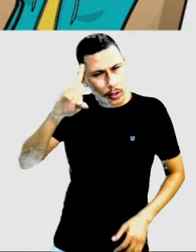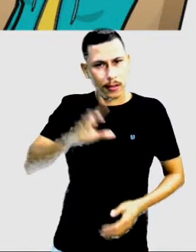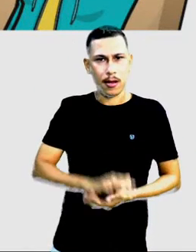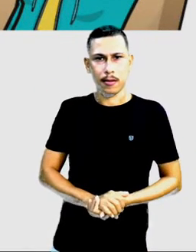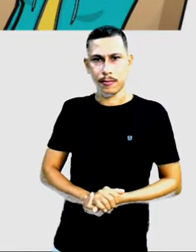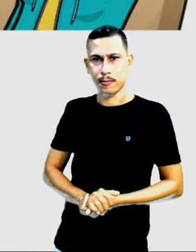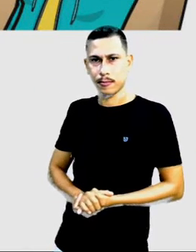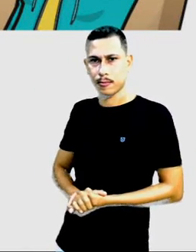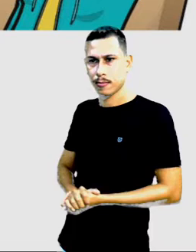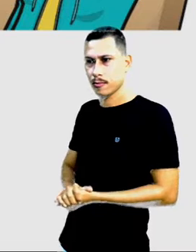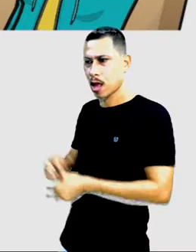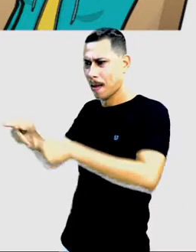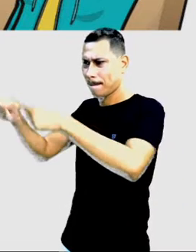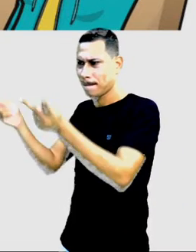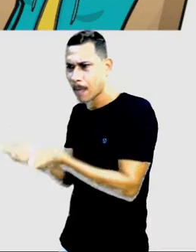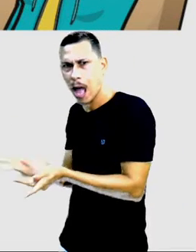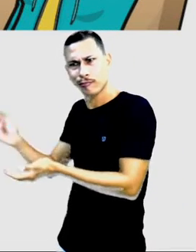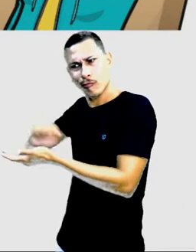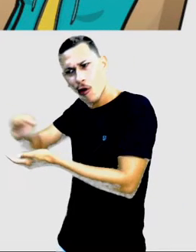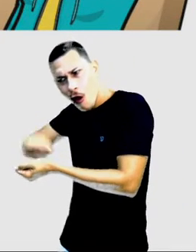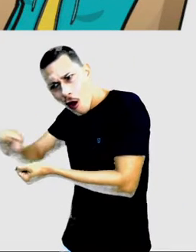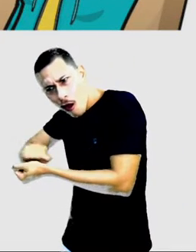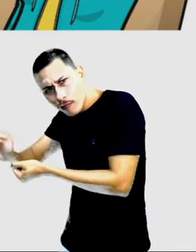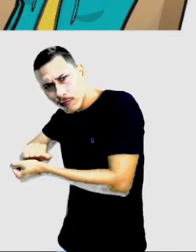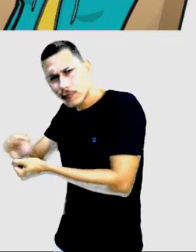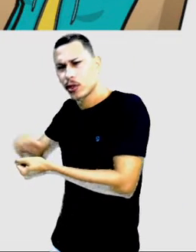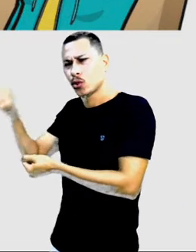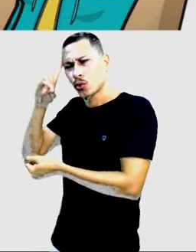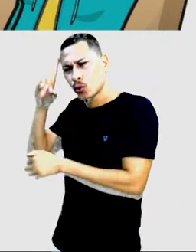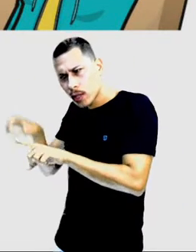Lave a louça do jantar todos os dias também.